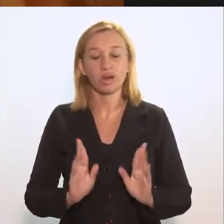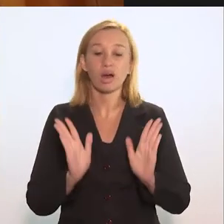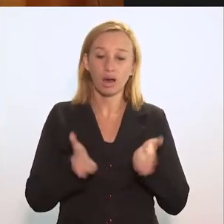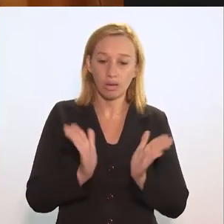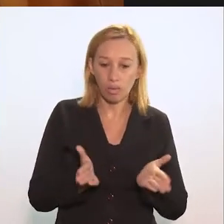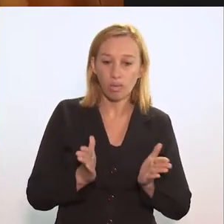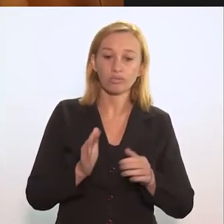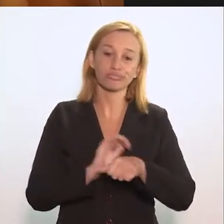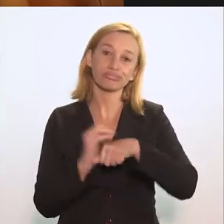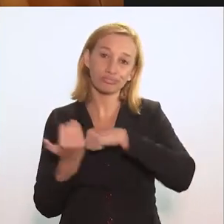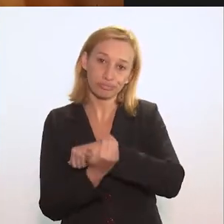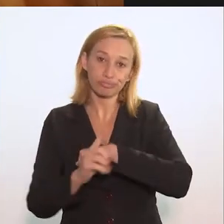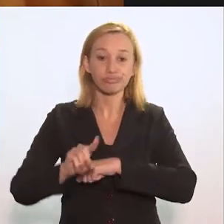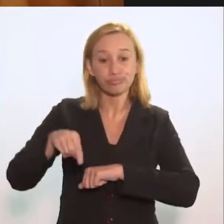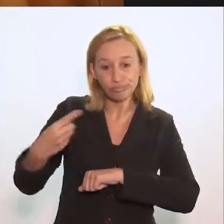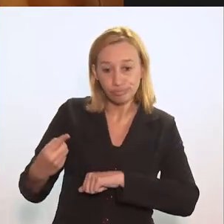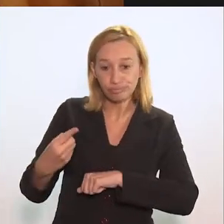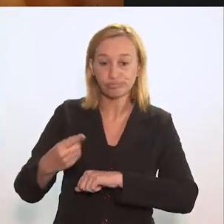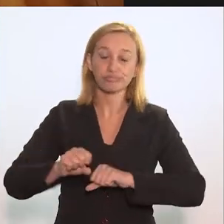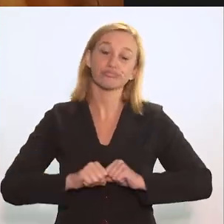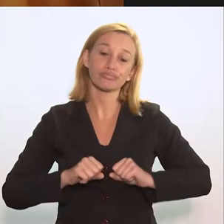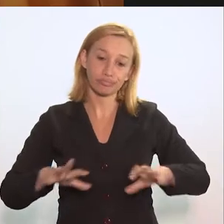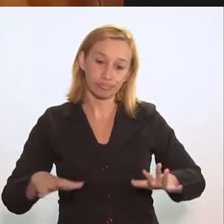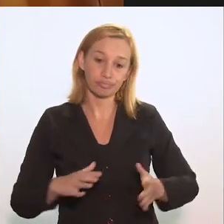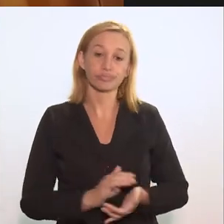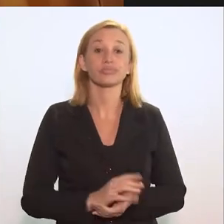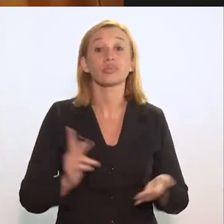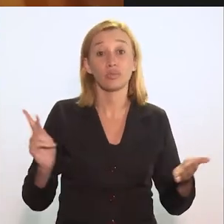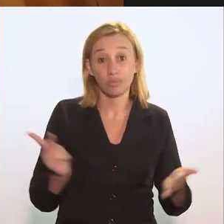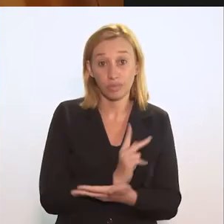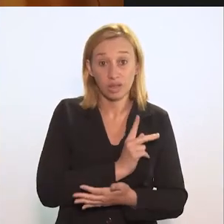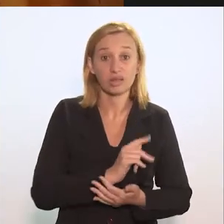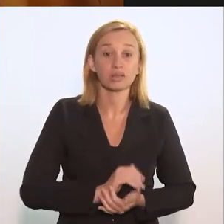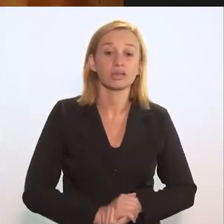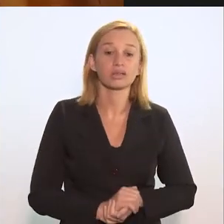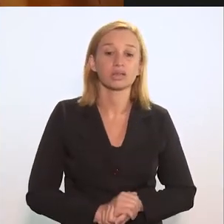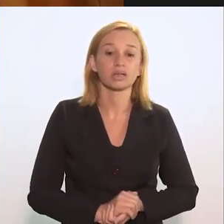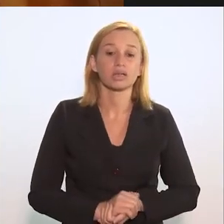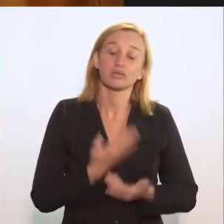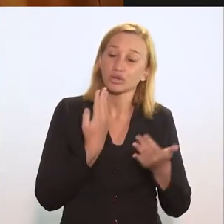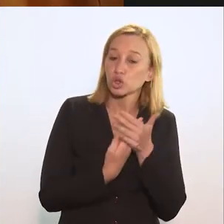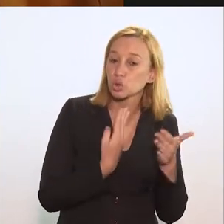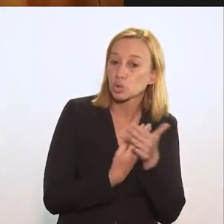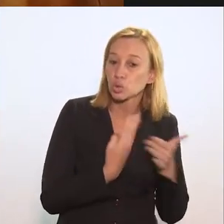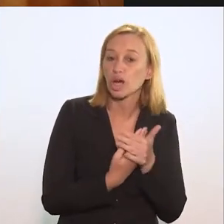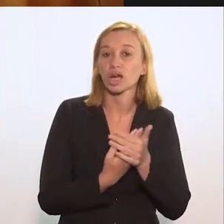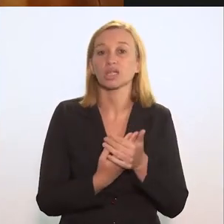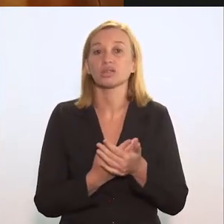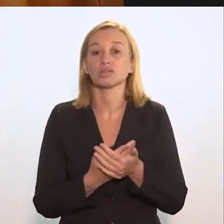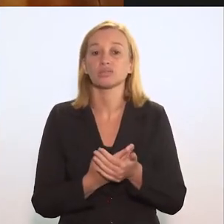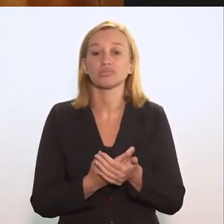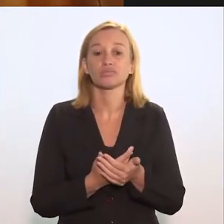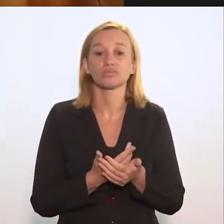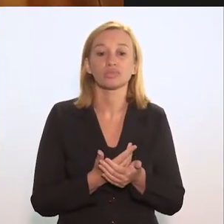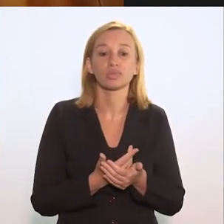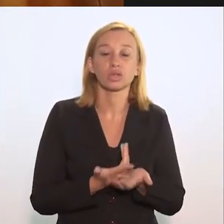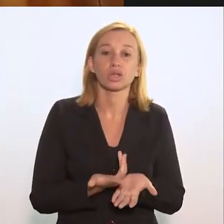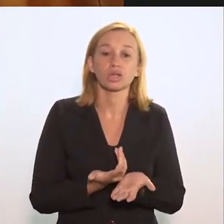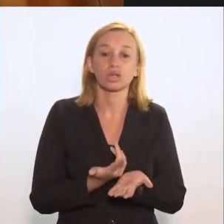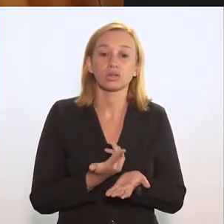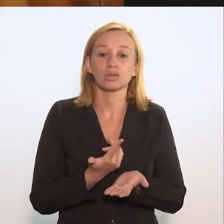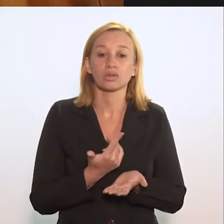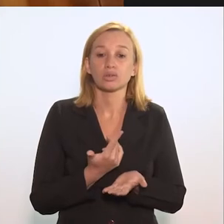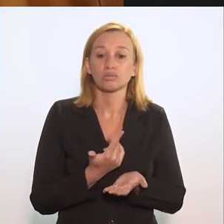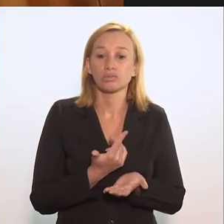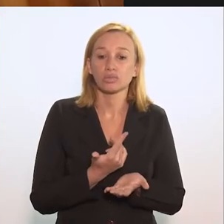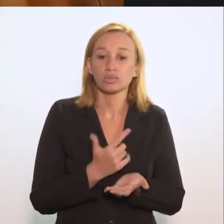com a associação com a Covid agora, que nós estamos no olho do furacão e muito ainda do que está ocorrendo está sendo estudado. A gente